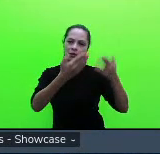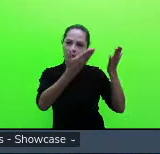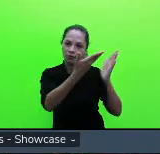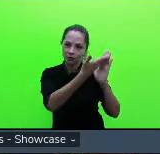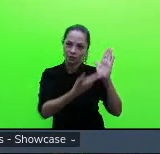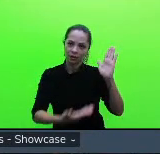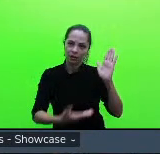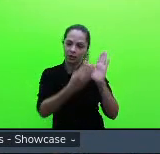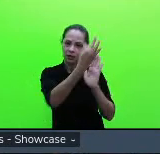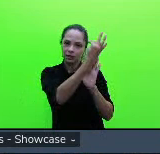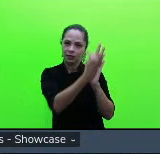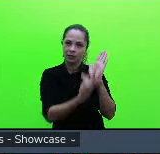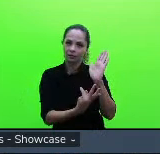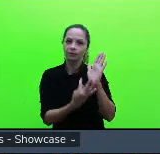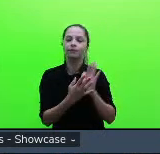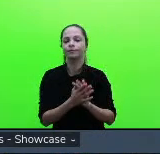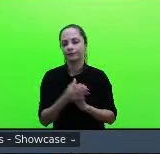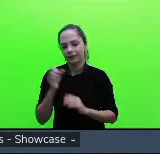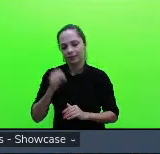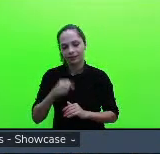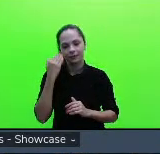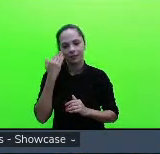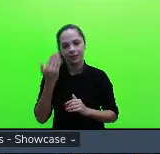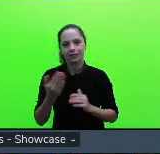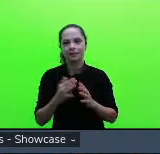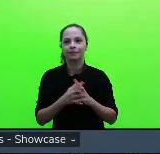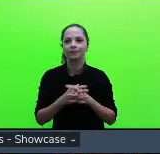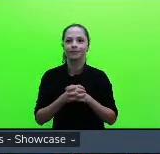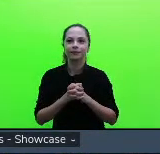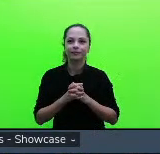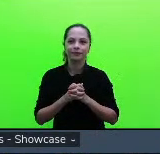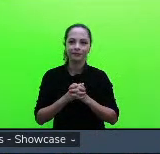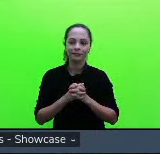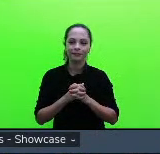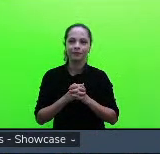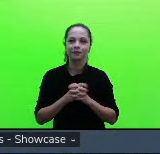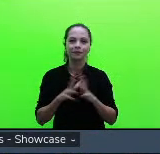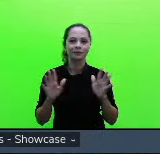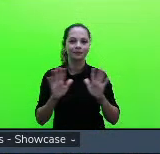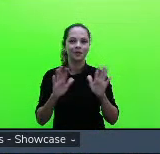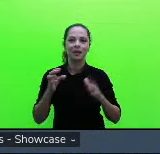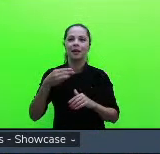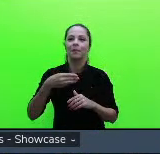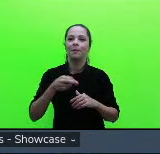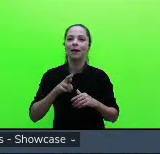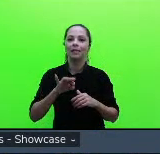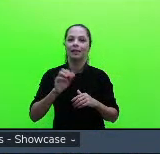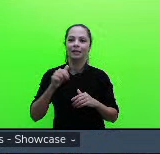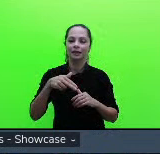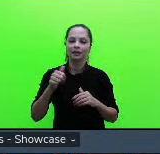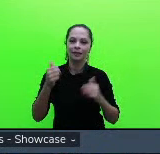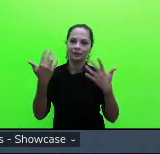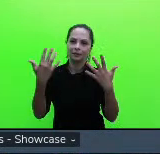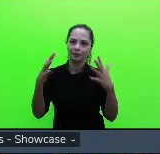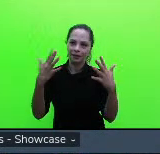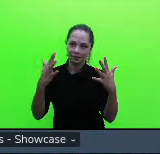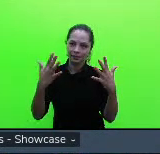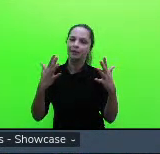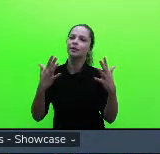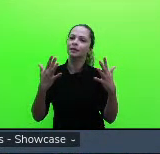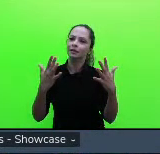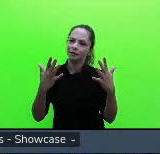sim obrigada Mariana parabéns para você Maurício também como